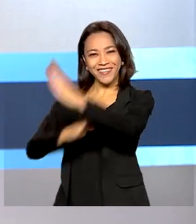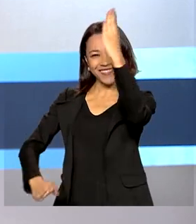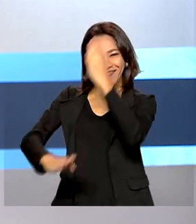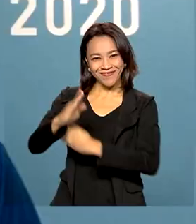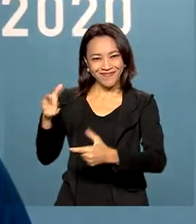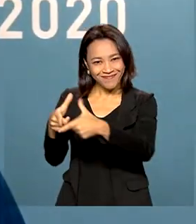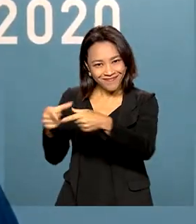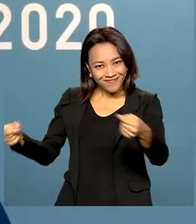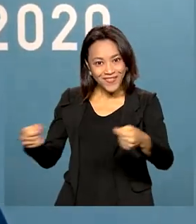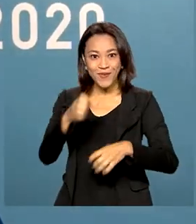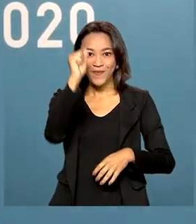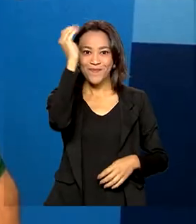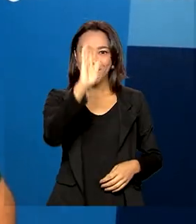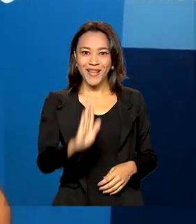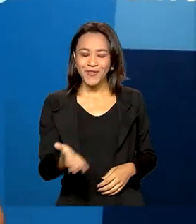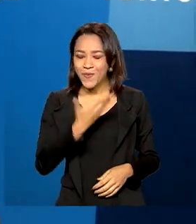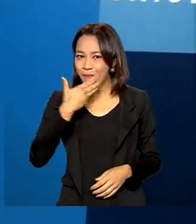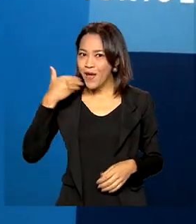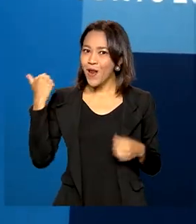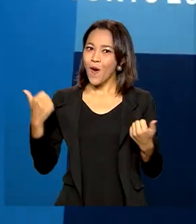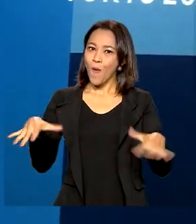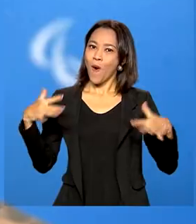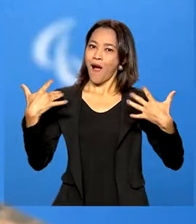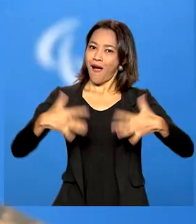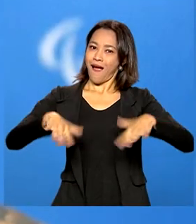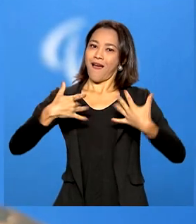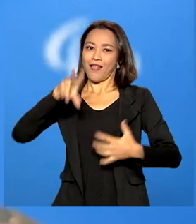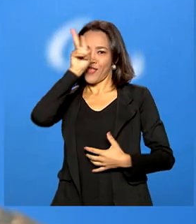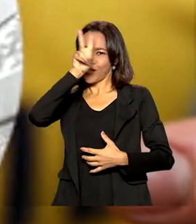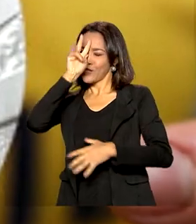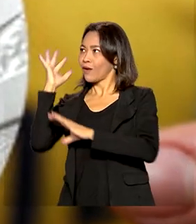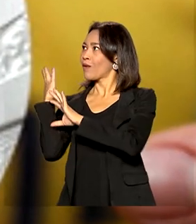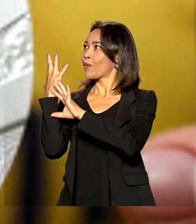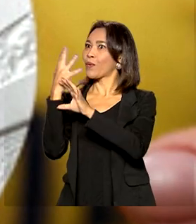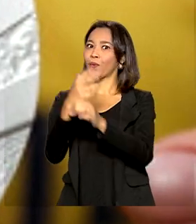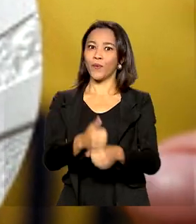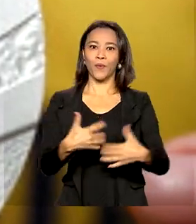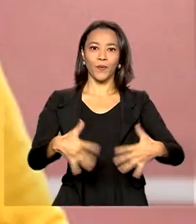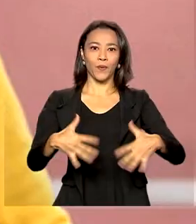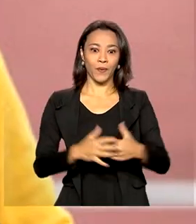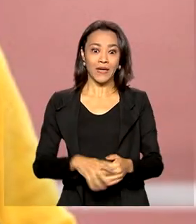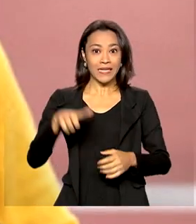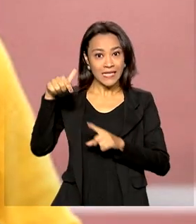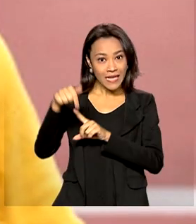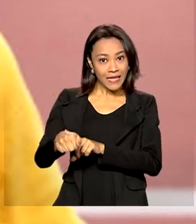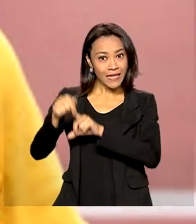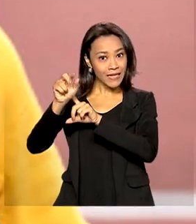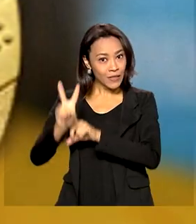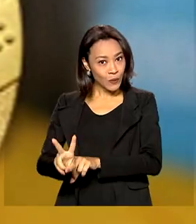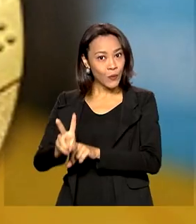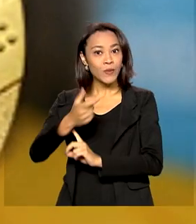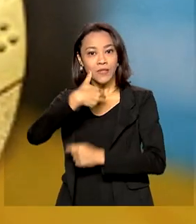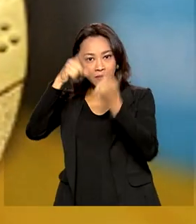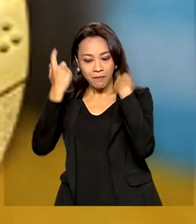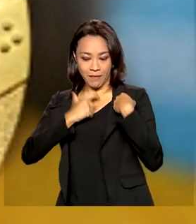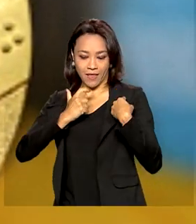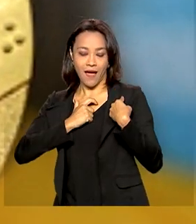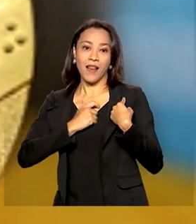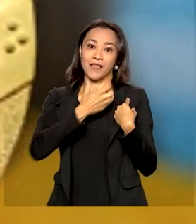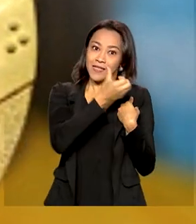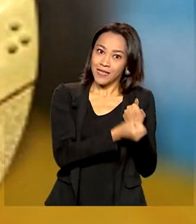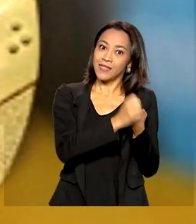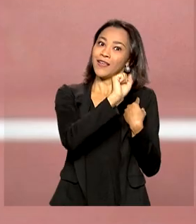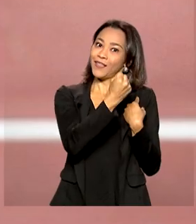Tóquio. E o Brasil tem a melhor participação na história dos Jogos. Das 72 medalhas, 68 foram